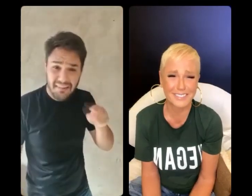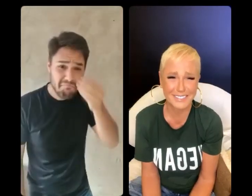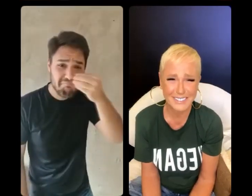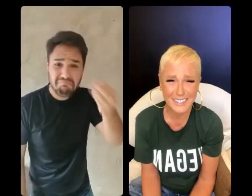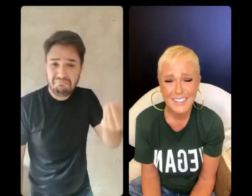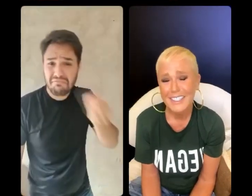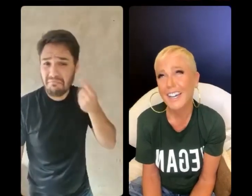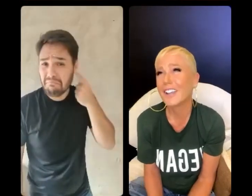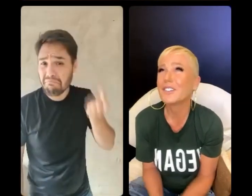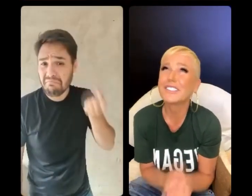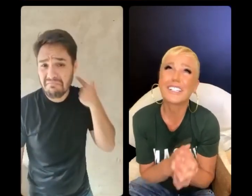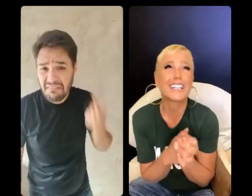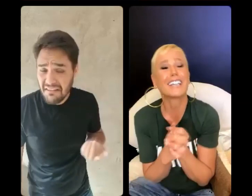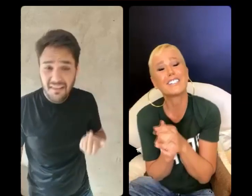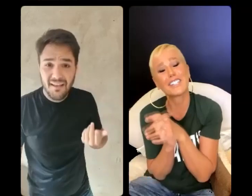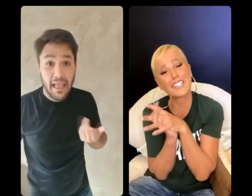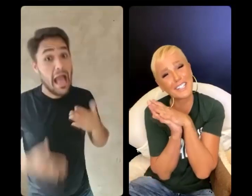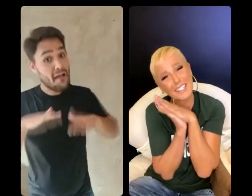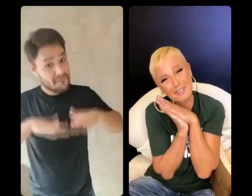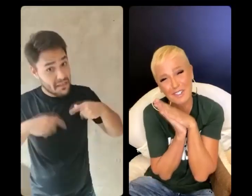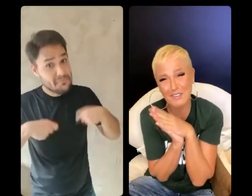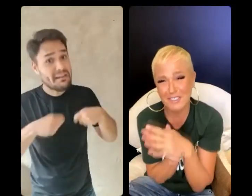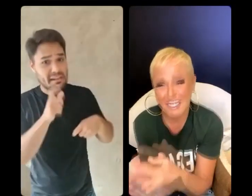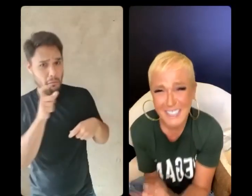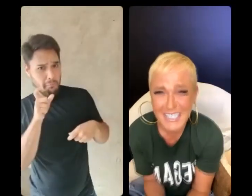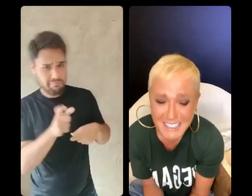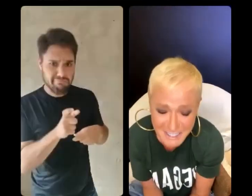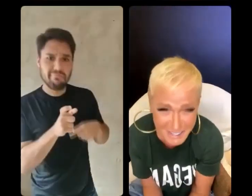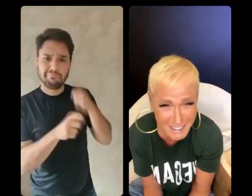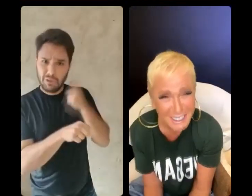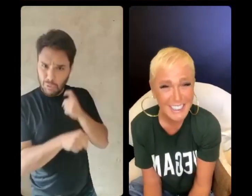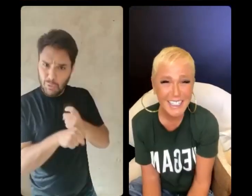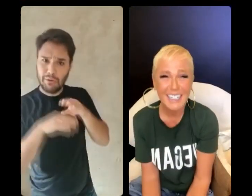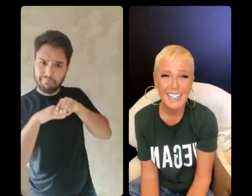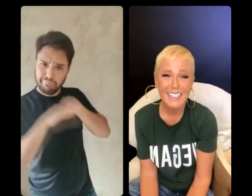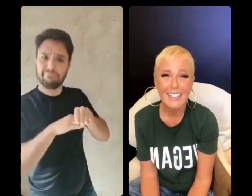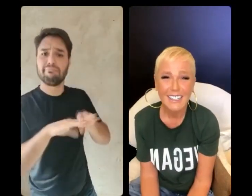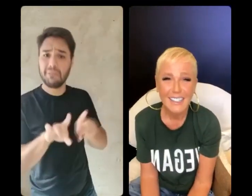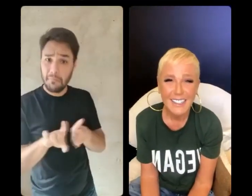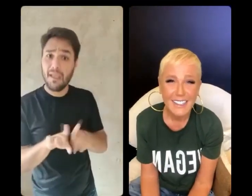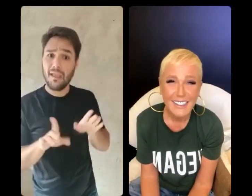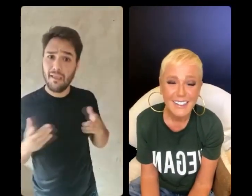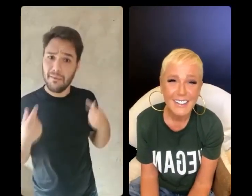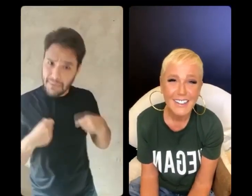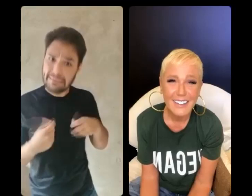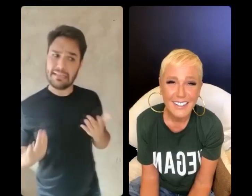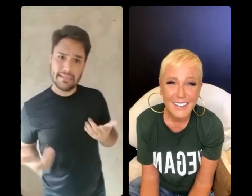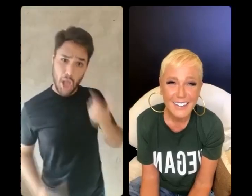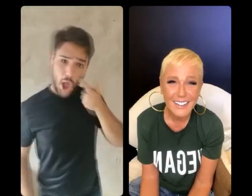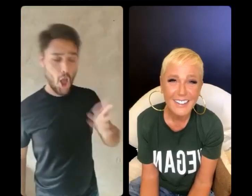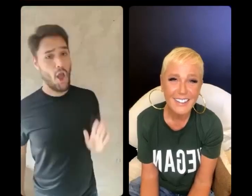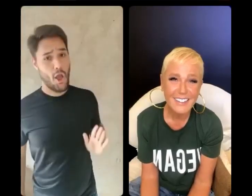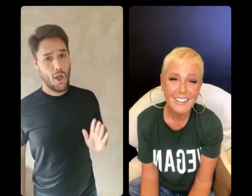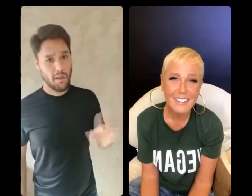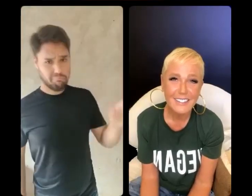às vezes, você precisa colocar um limitezinho e falar, parça, o seguinte, a